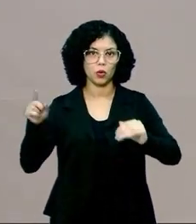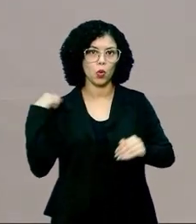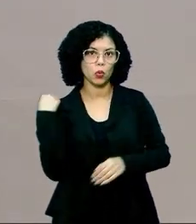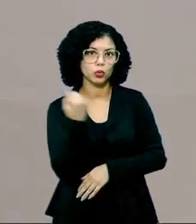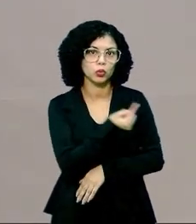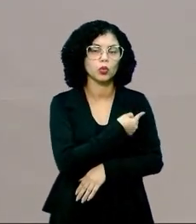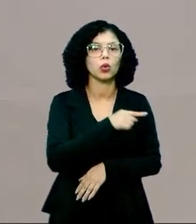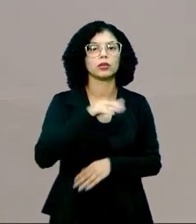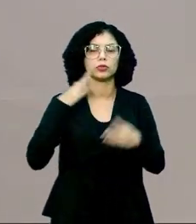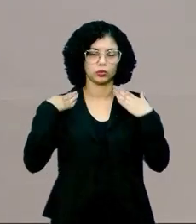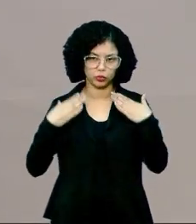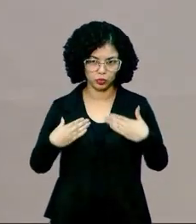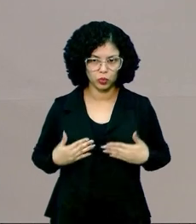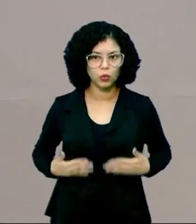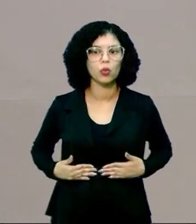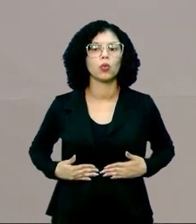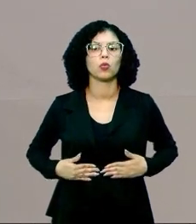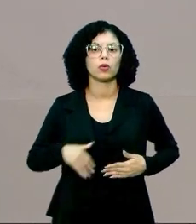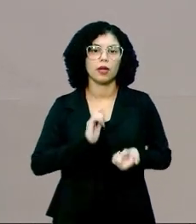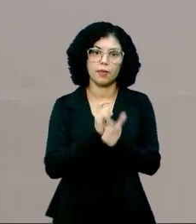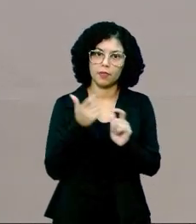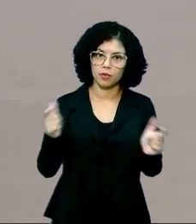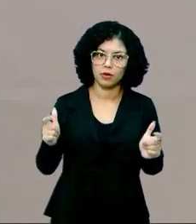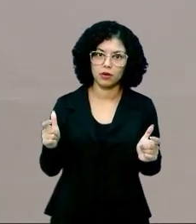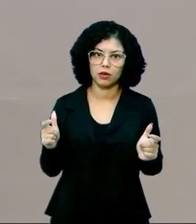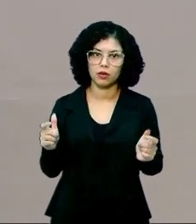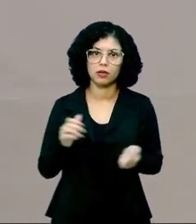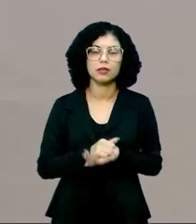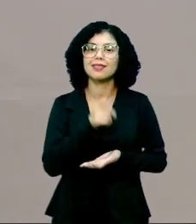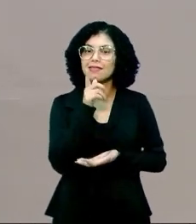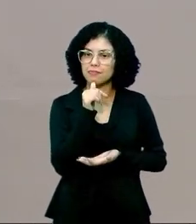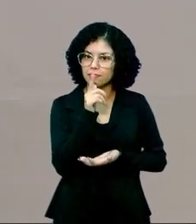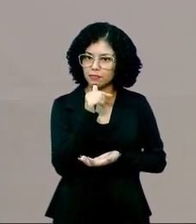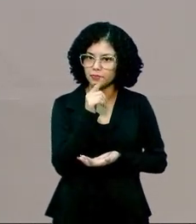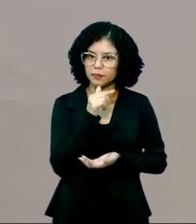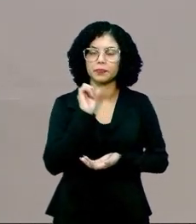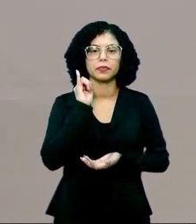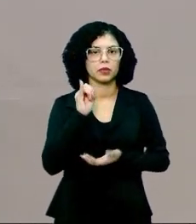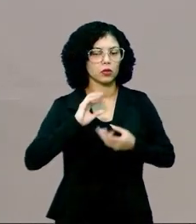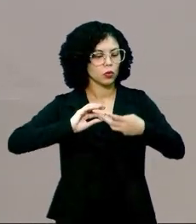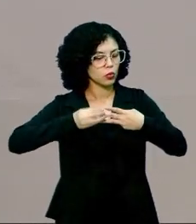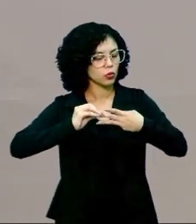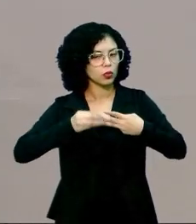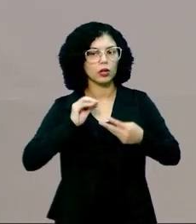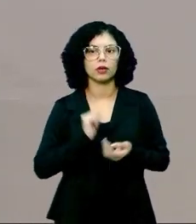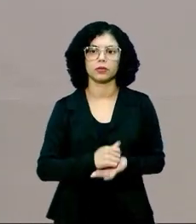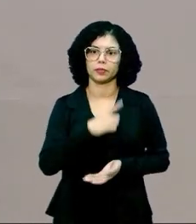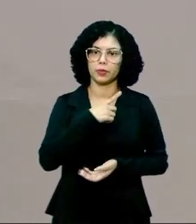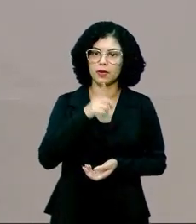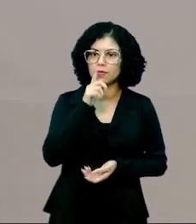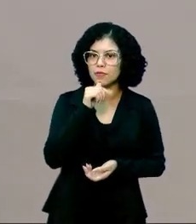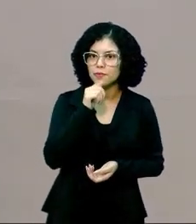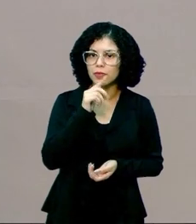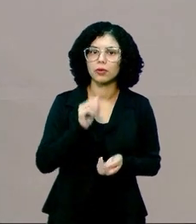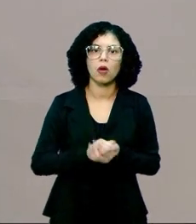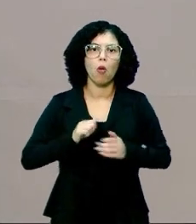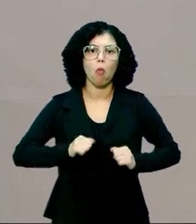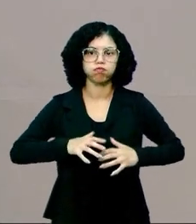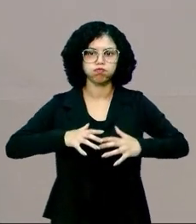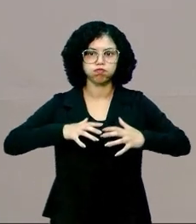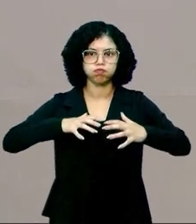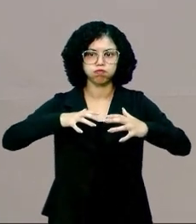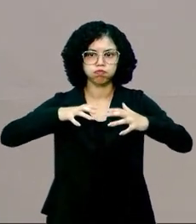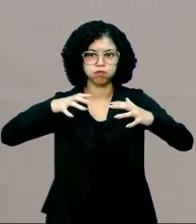corpo, a porcentagem do nosso corpo é maior em água, né? Então, se as nossas células têm muita água, elas incham.